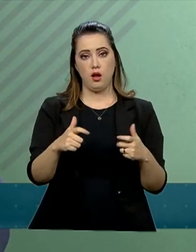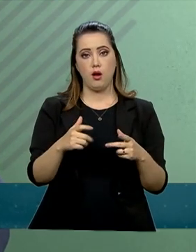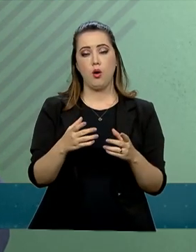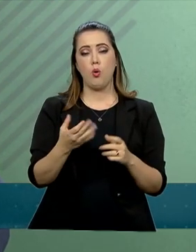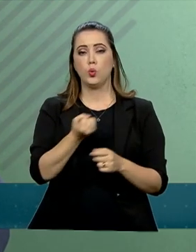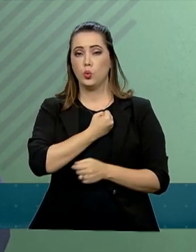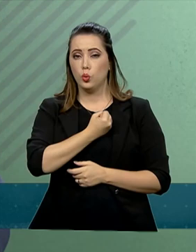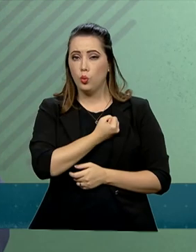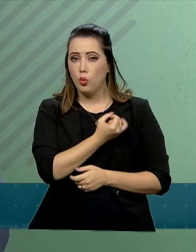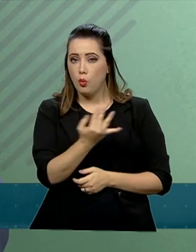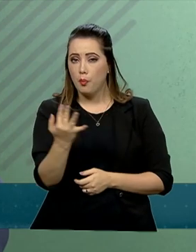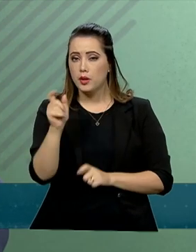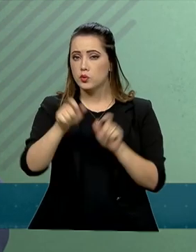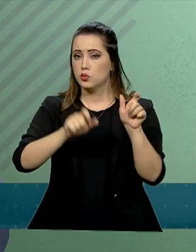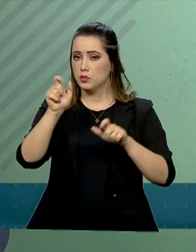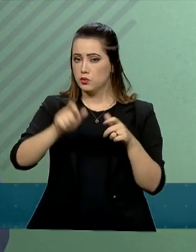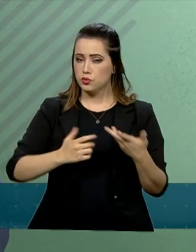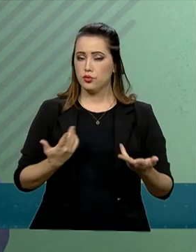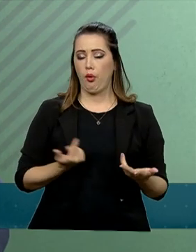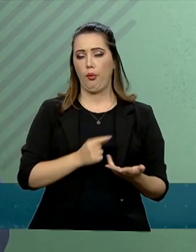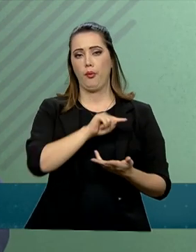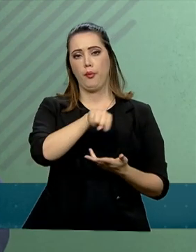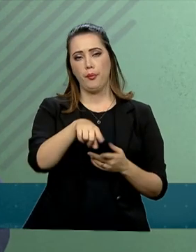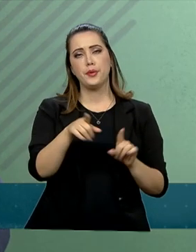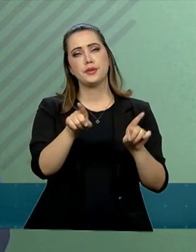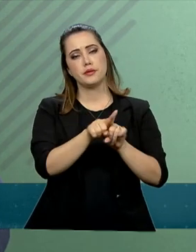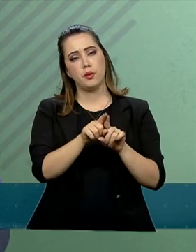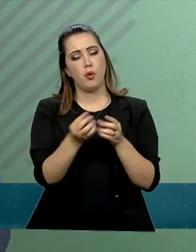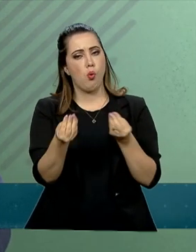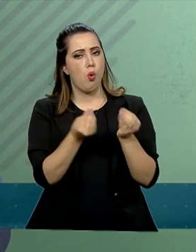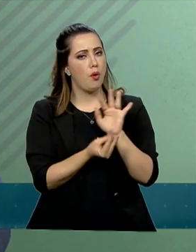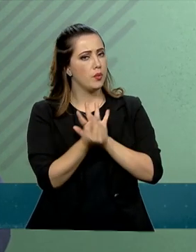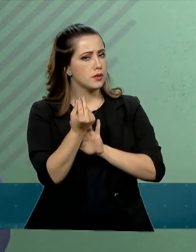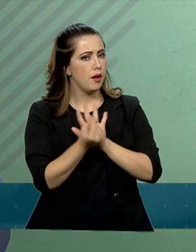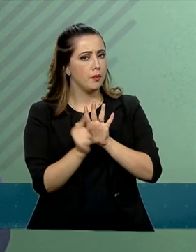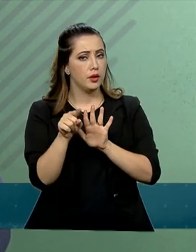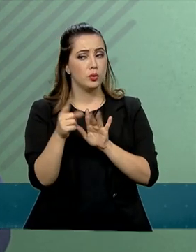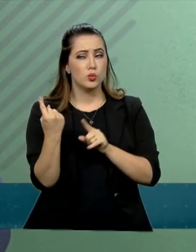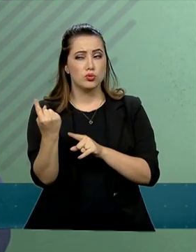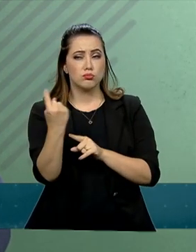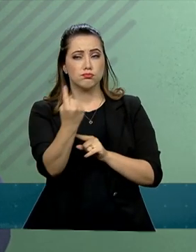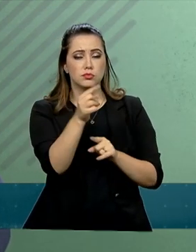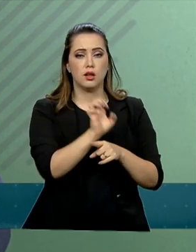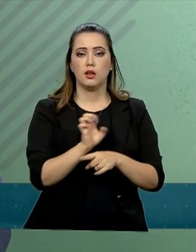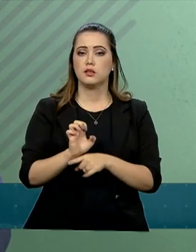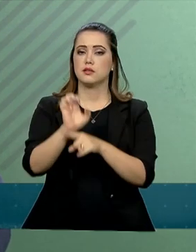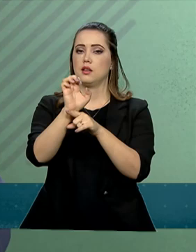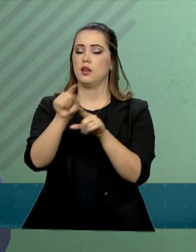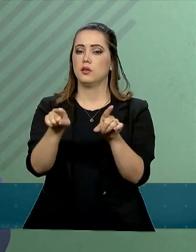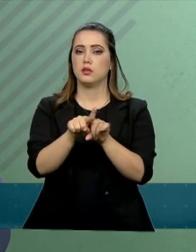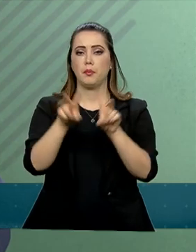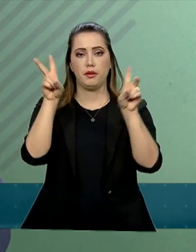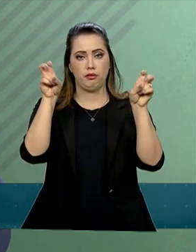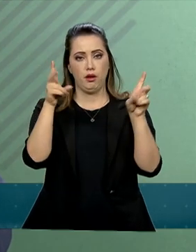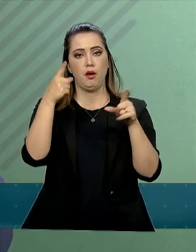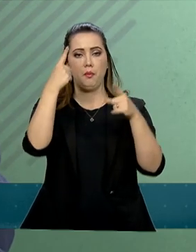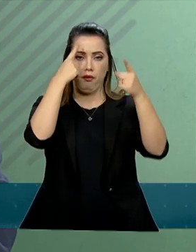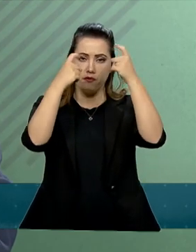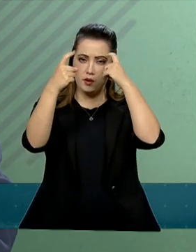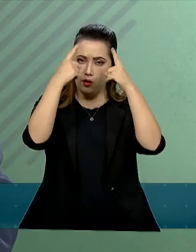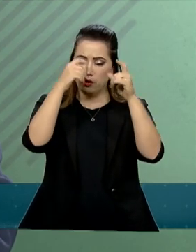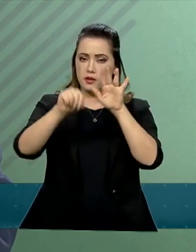populacionais e socioeconômicos dos Estados, além de temáticas como violência,